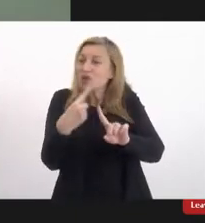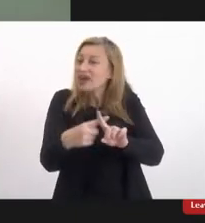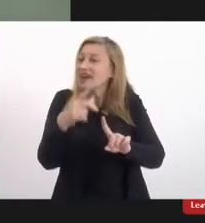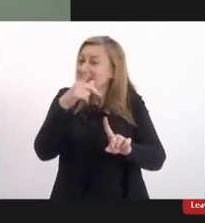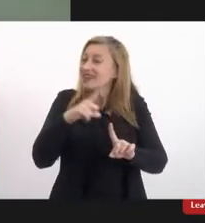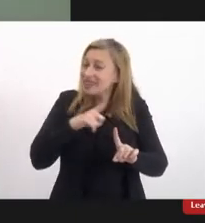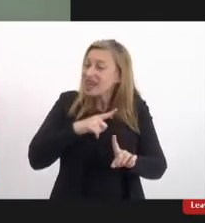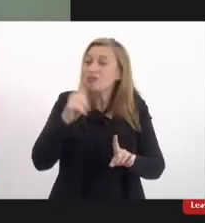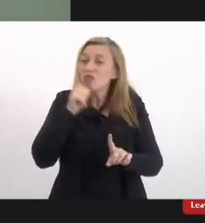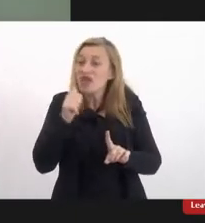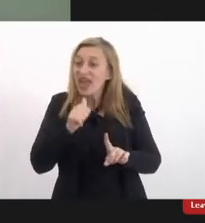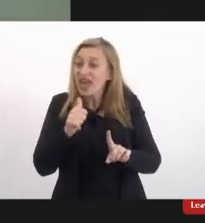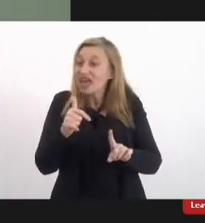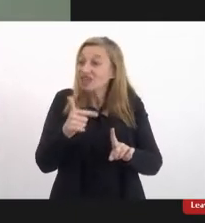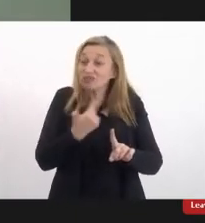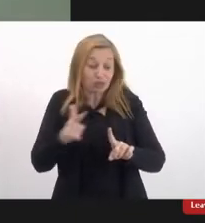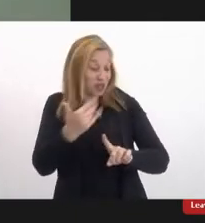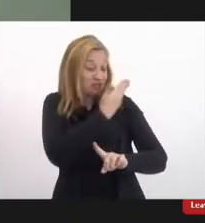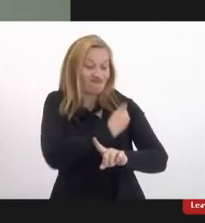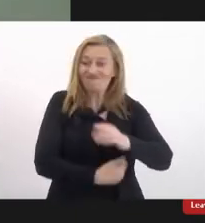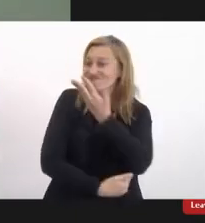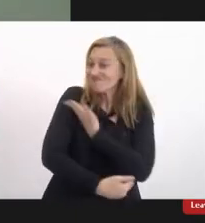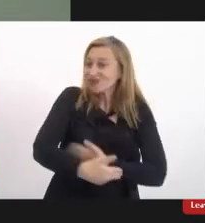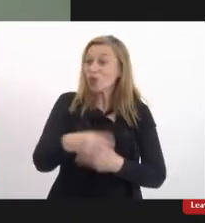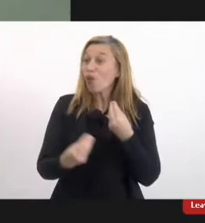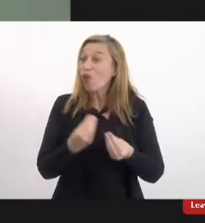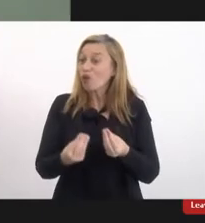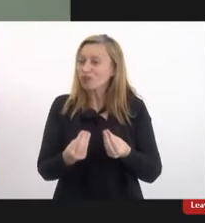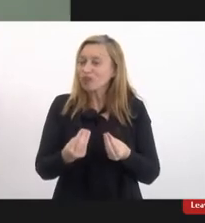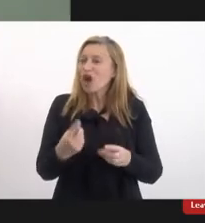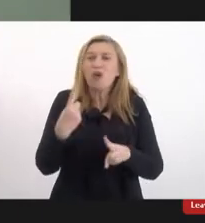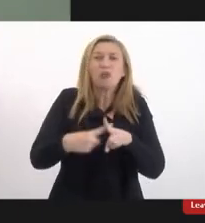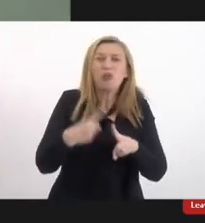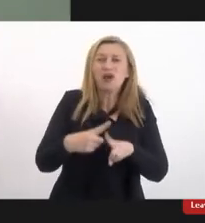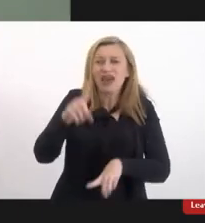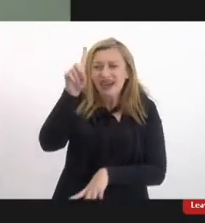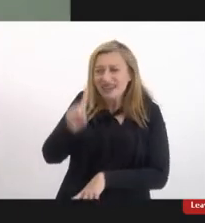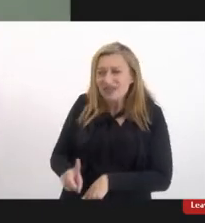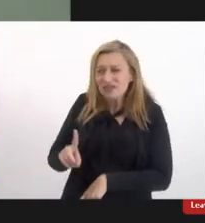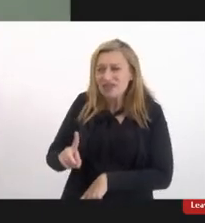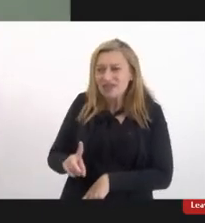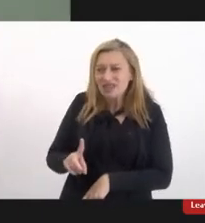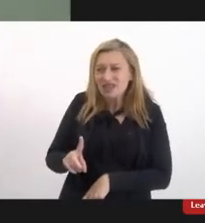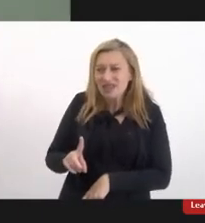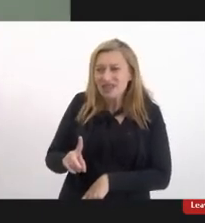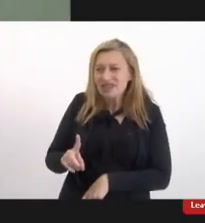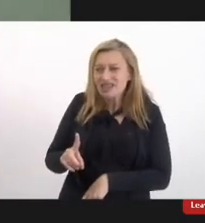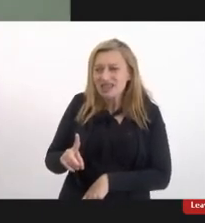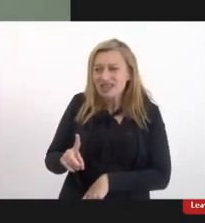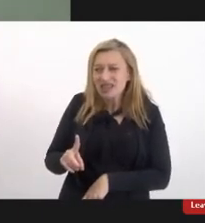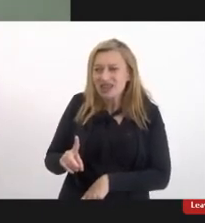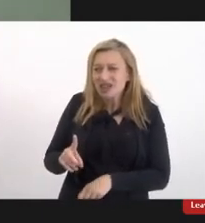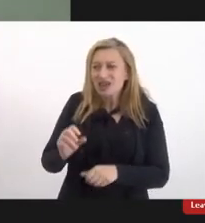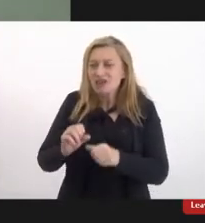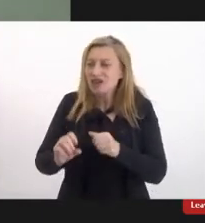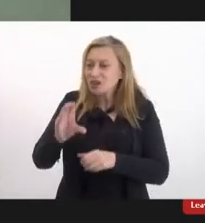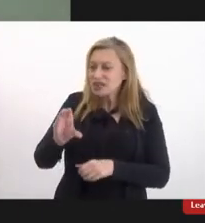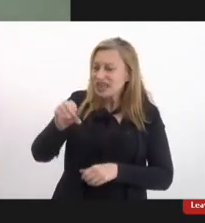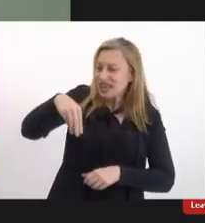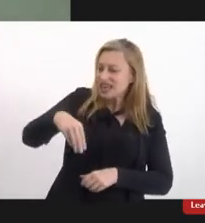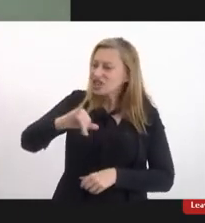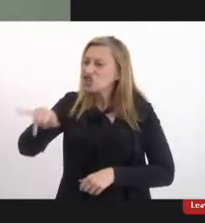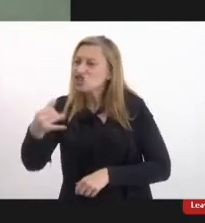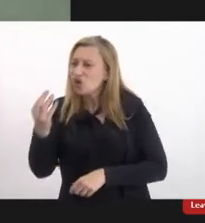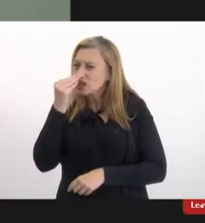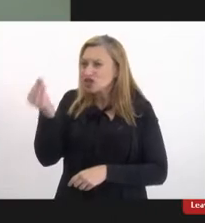deficiência nos interroga por que a deficiência interroga a outra do CNG é por conta desse estranhamento